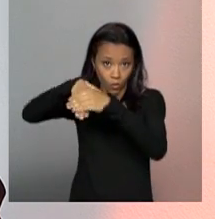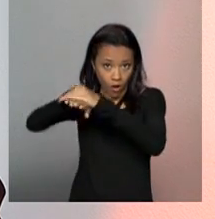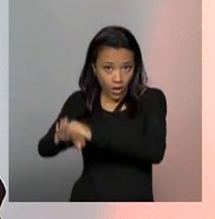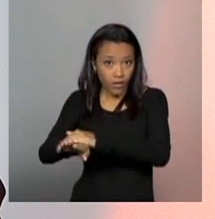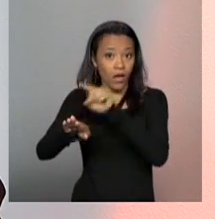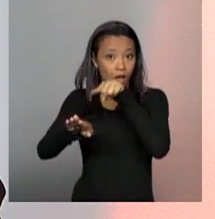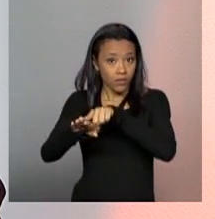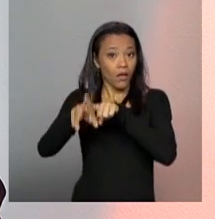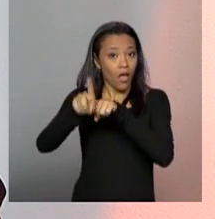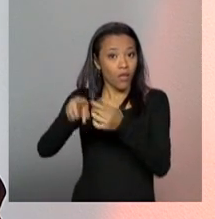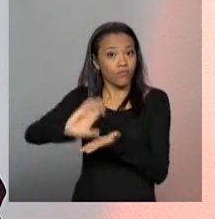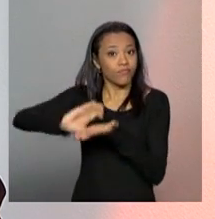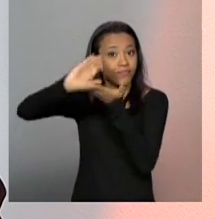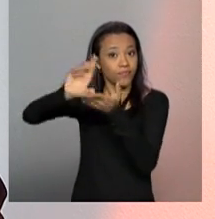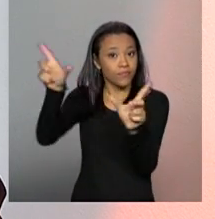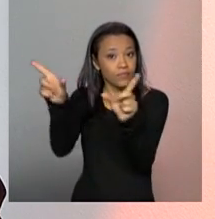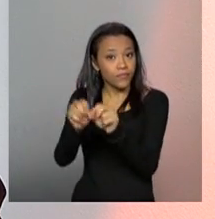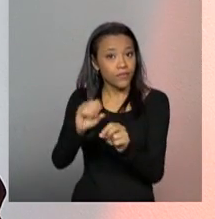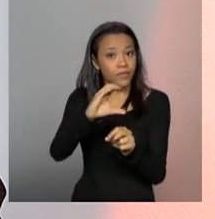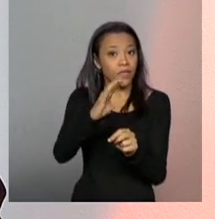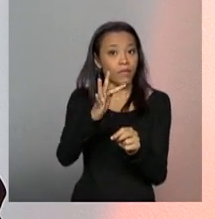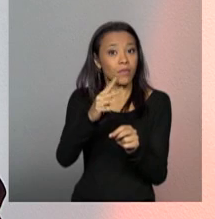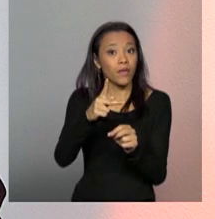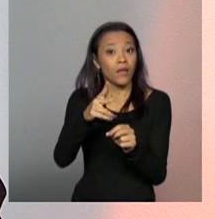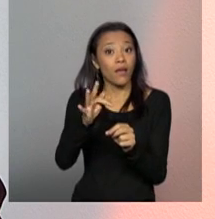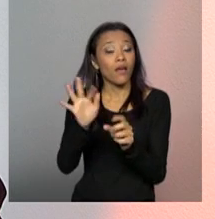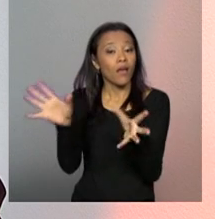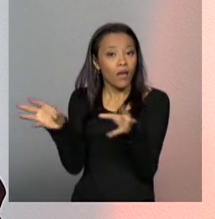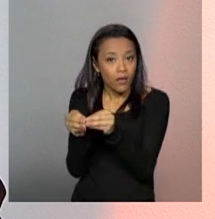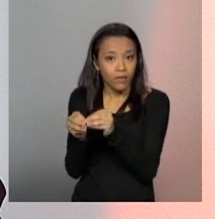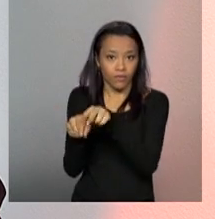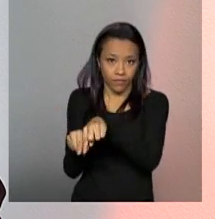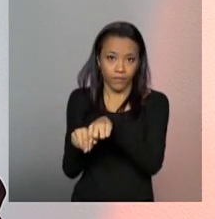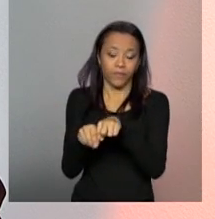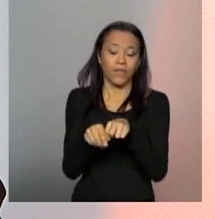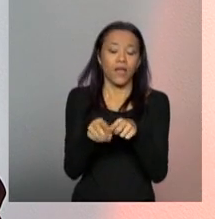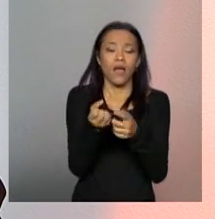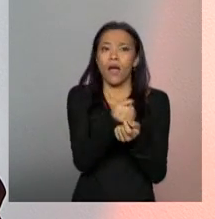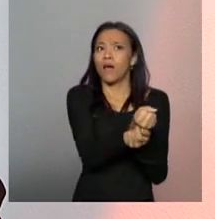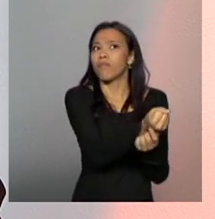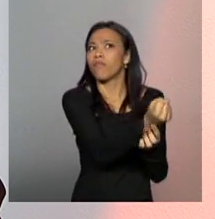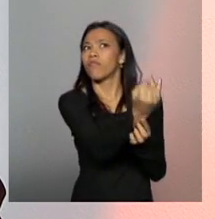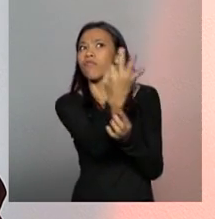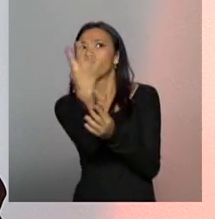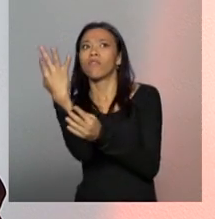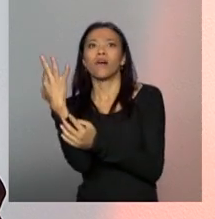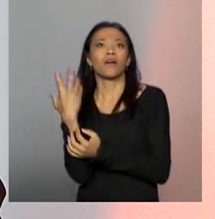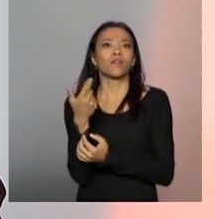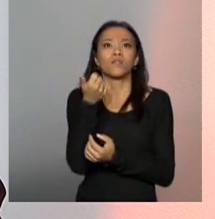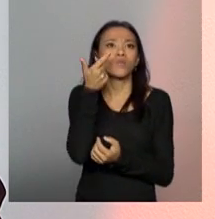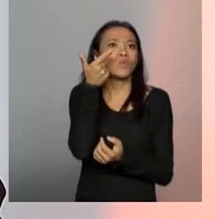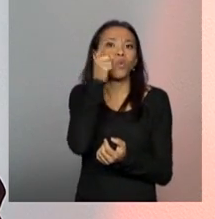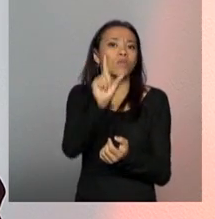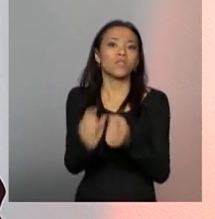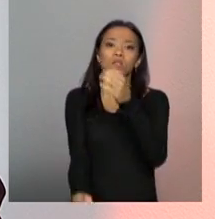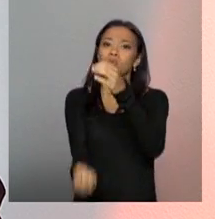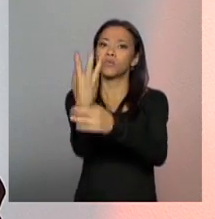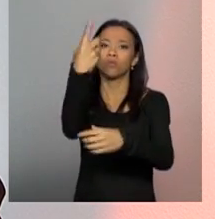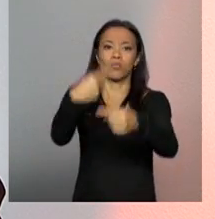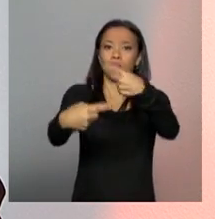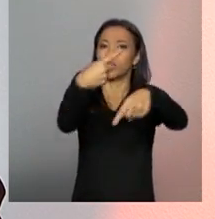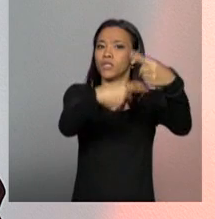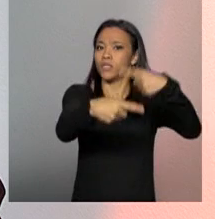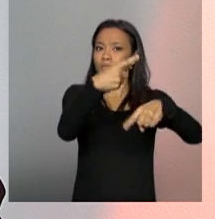formularam a lei. E essas leis, grande parte delas, não foram reformuladas em confundidade com os avanços que nós já tivemos,